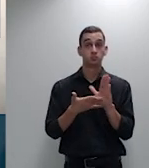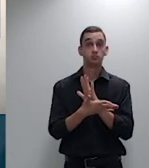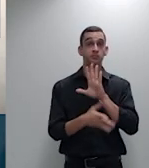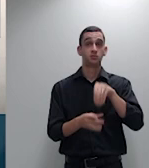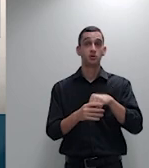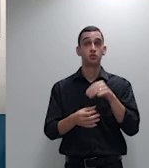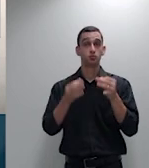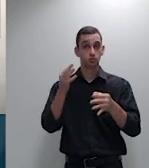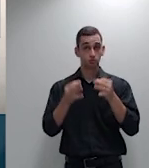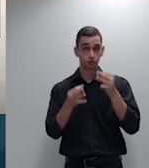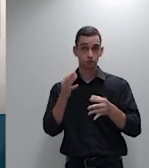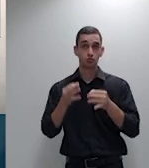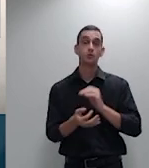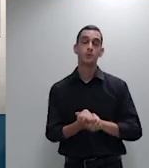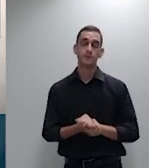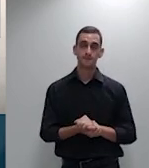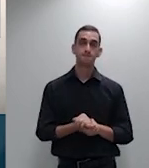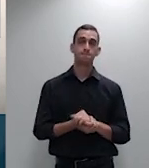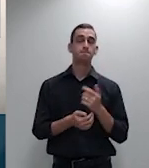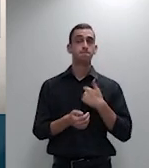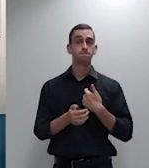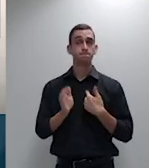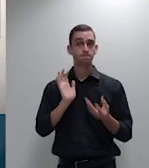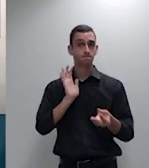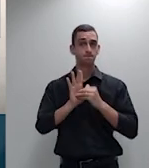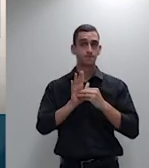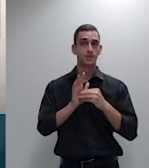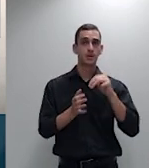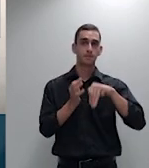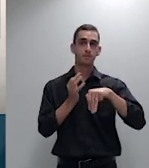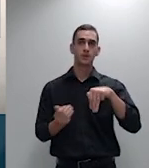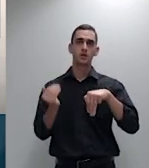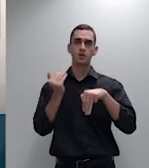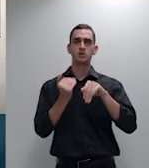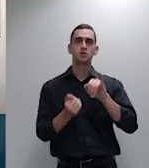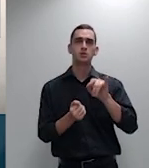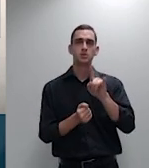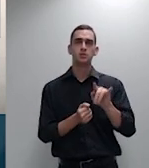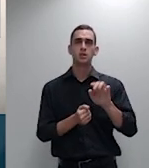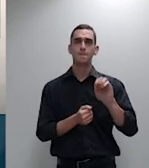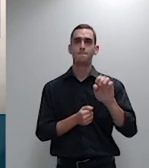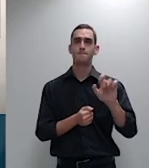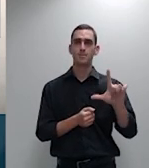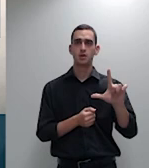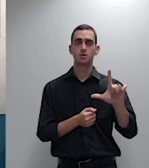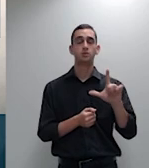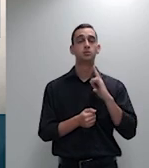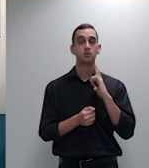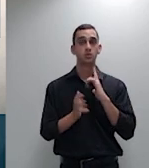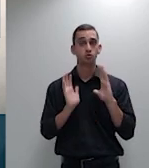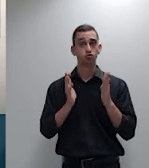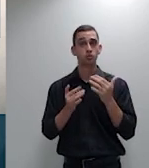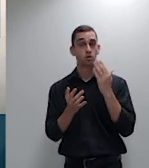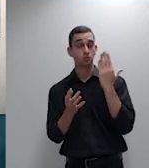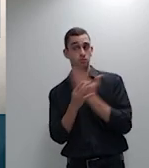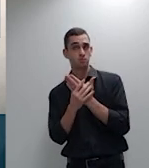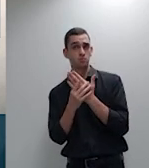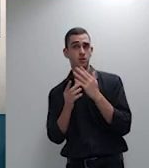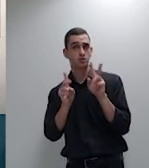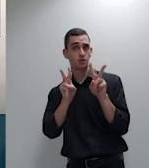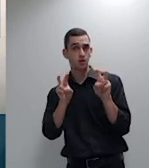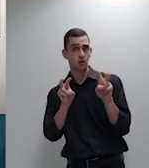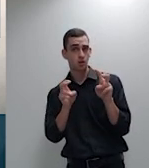o precedente da ministra Galotti no agrave em RESP 1343-632 do Rio Grande do Sul